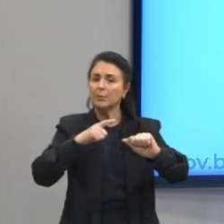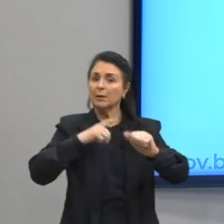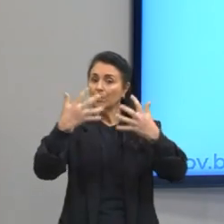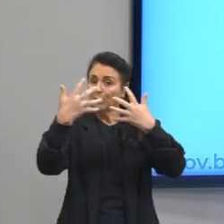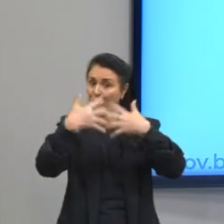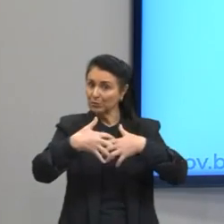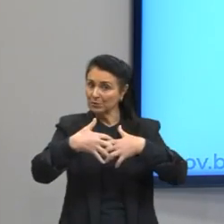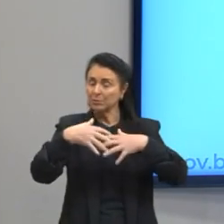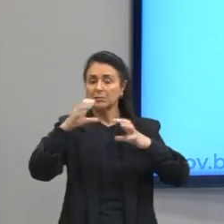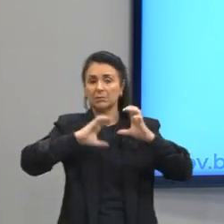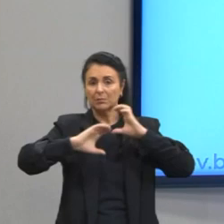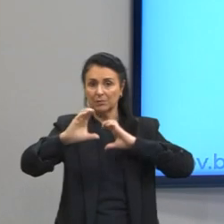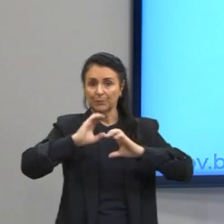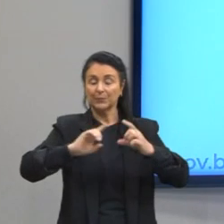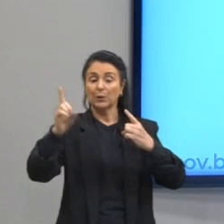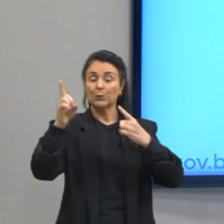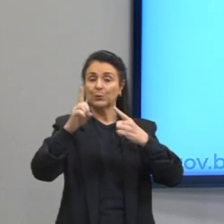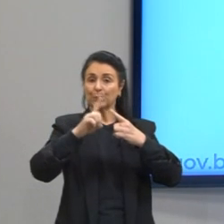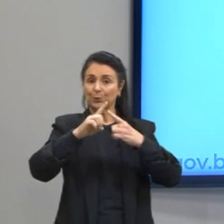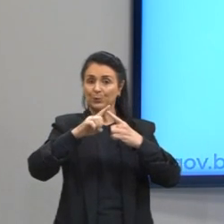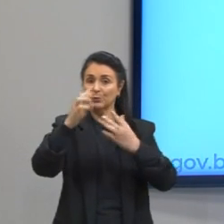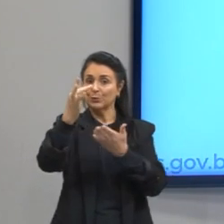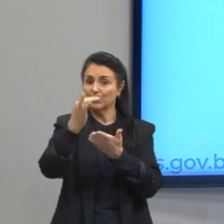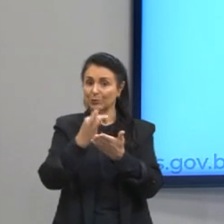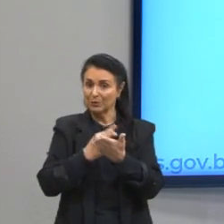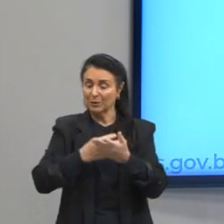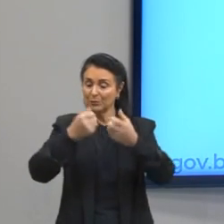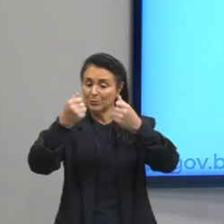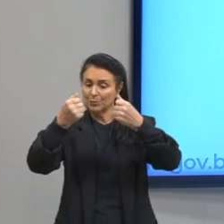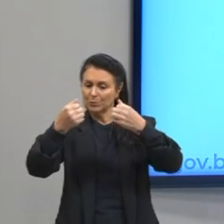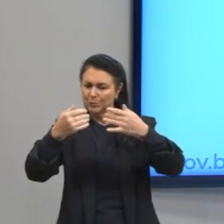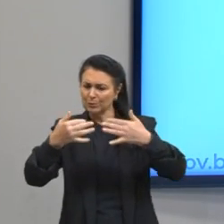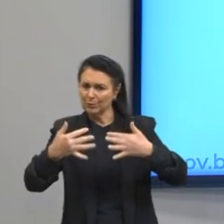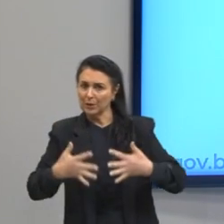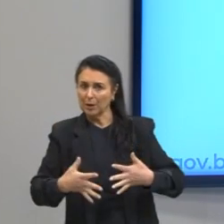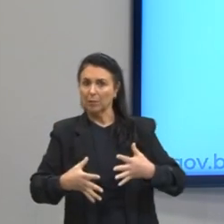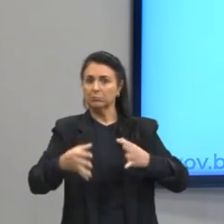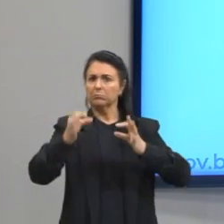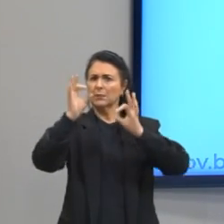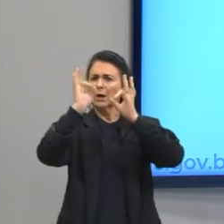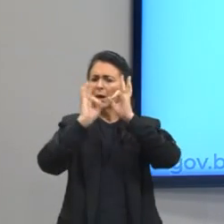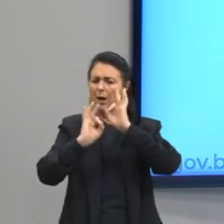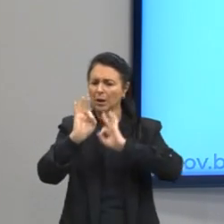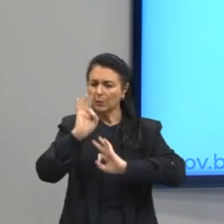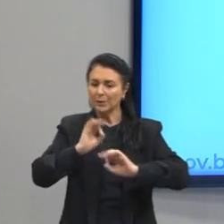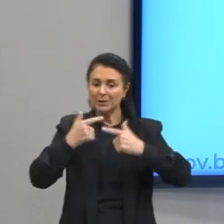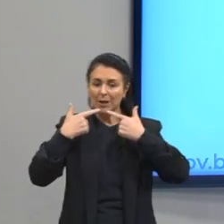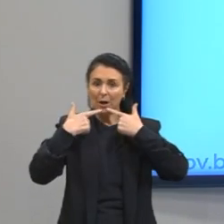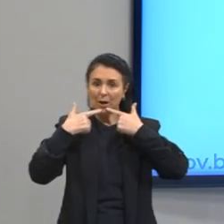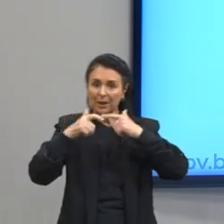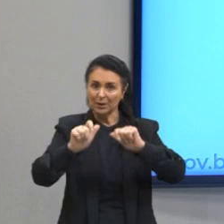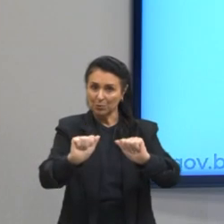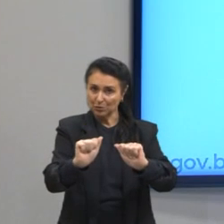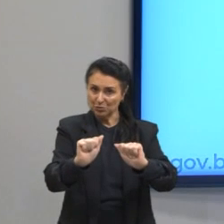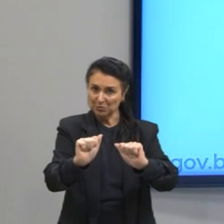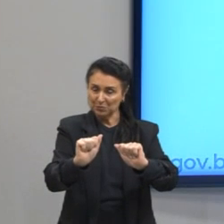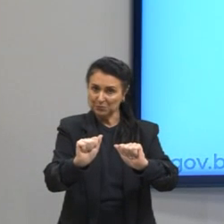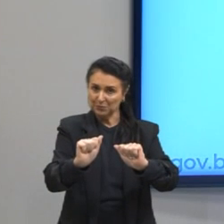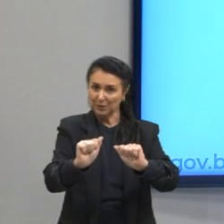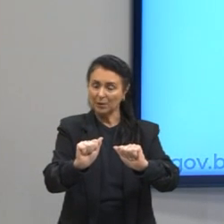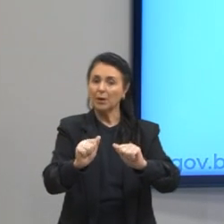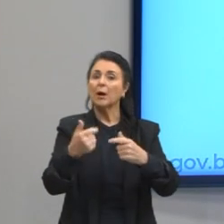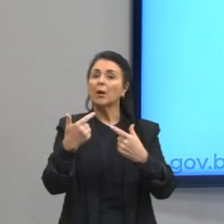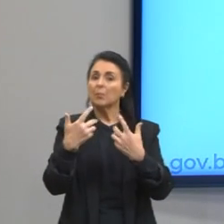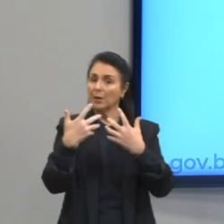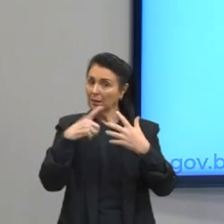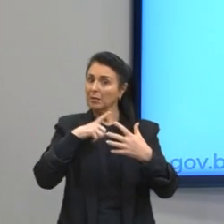Então, a tipologia textual vai falar em organização linguística para cumprir essa função